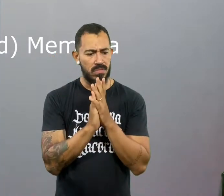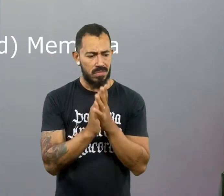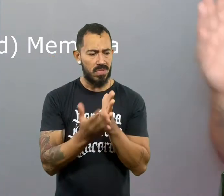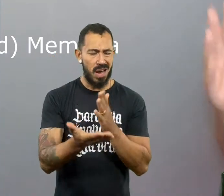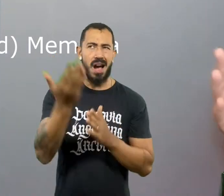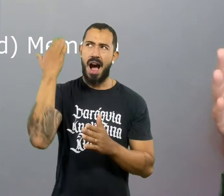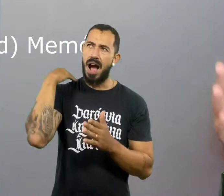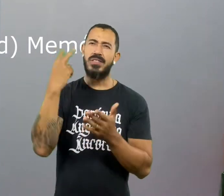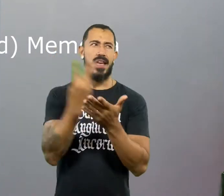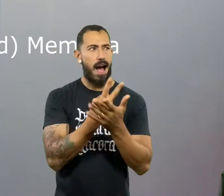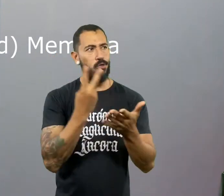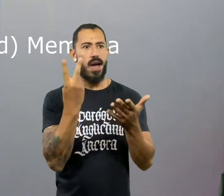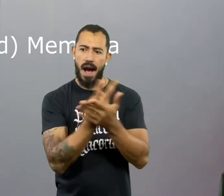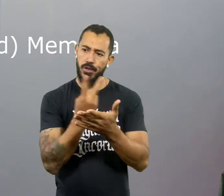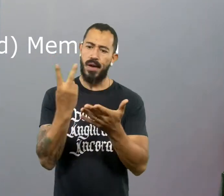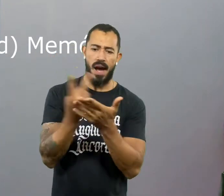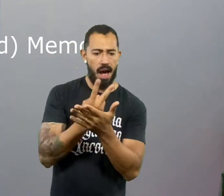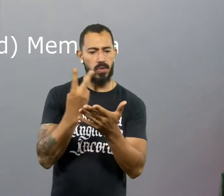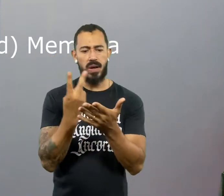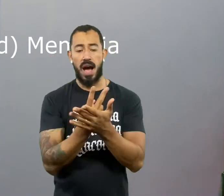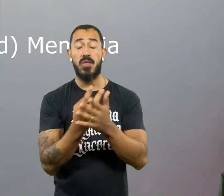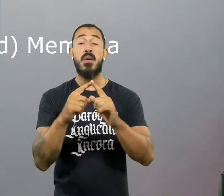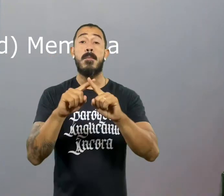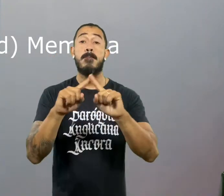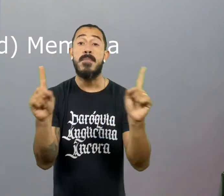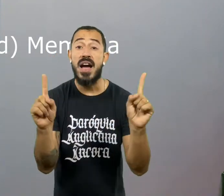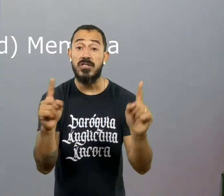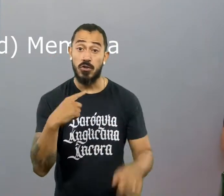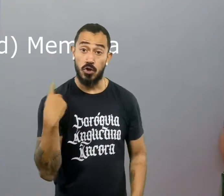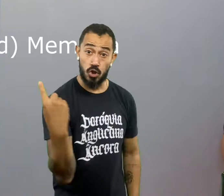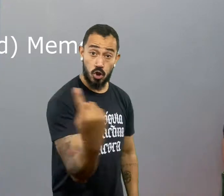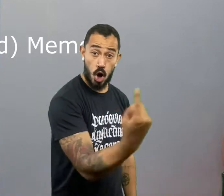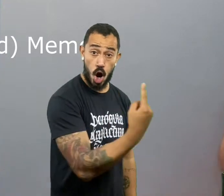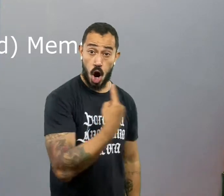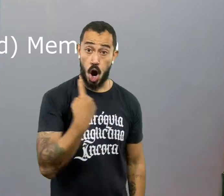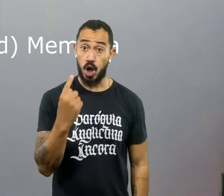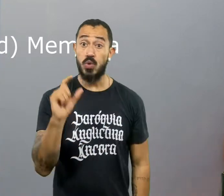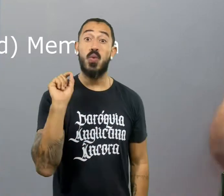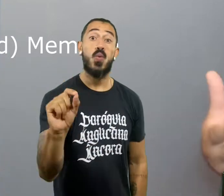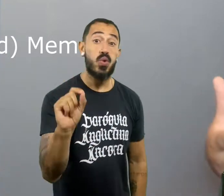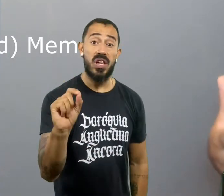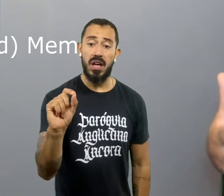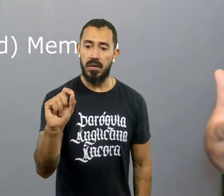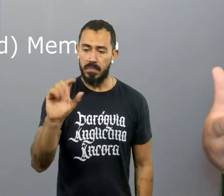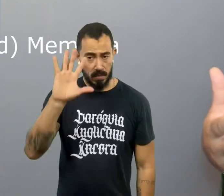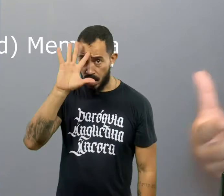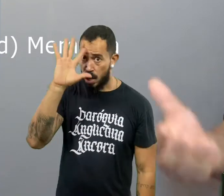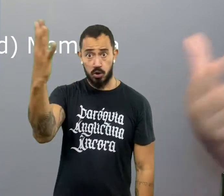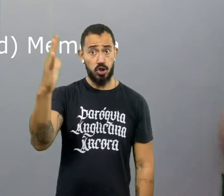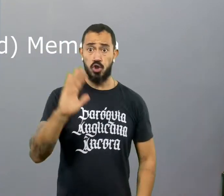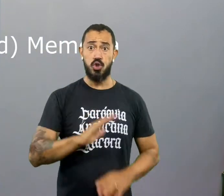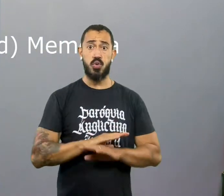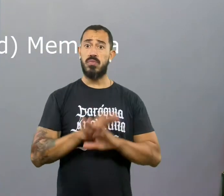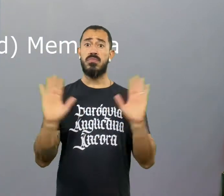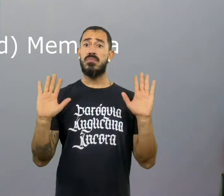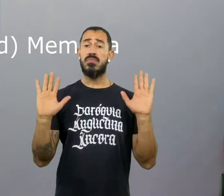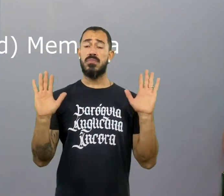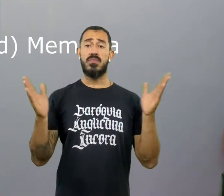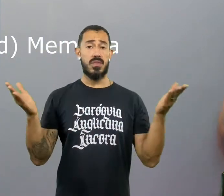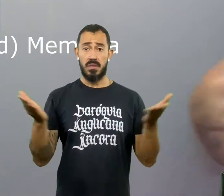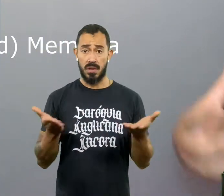Ele diz assim, ah, eu sou assim mesmo, impossível. Não. Você decidiu ser assim. Você escolheu responder as ações da vida,